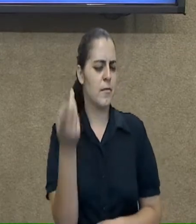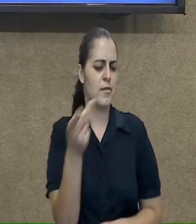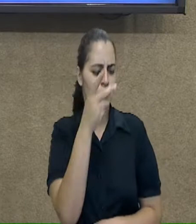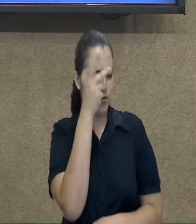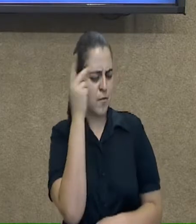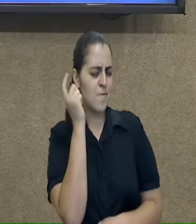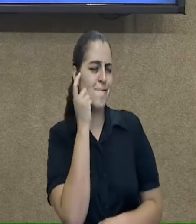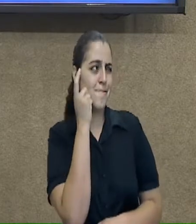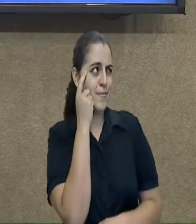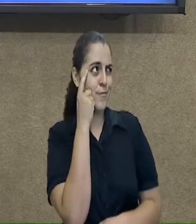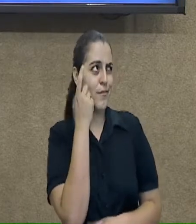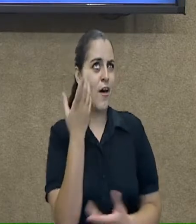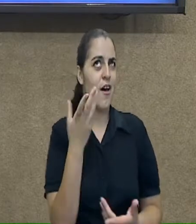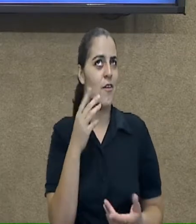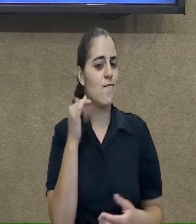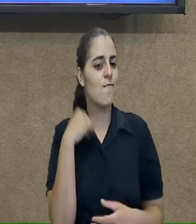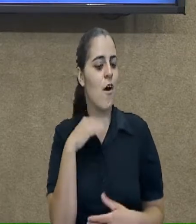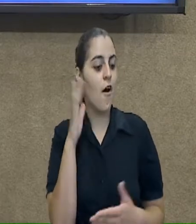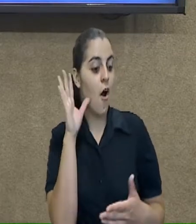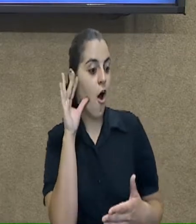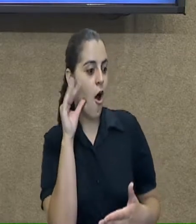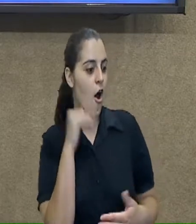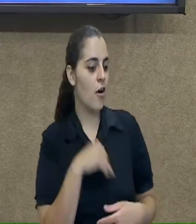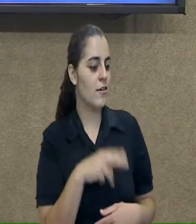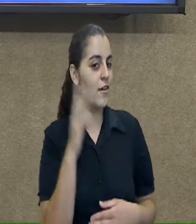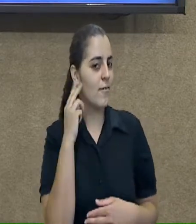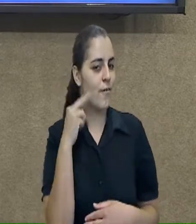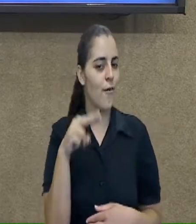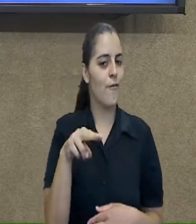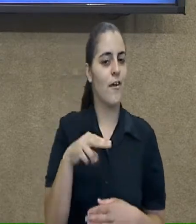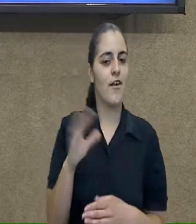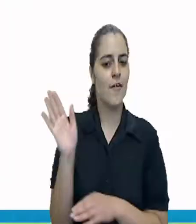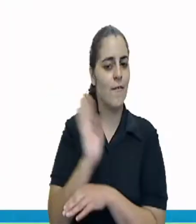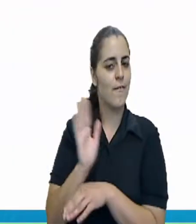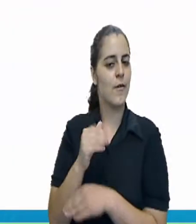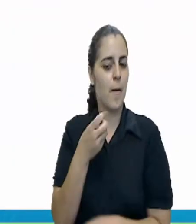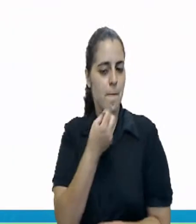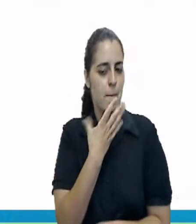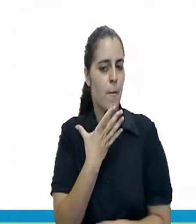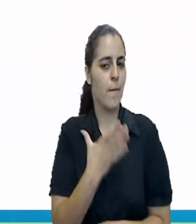curiosidade de estar assistindo o filme.